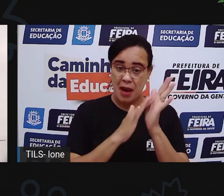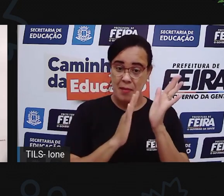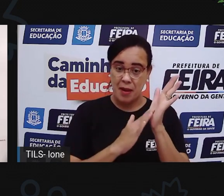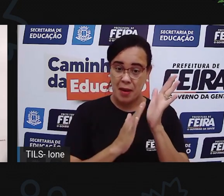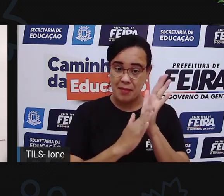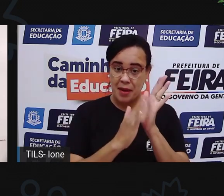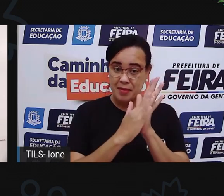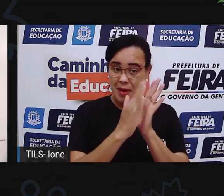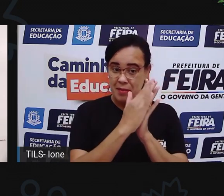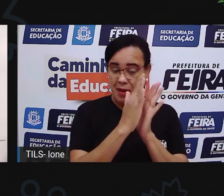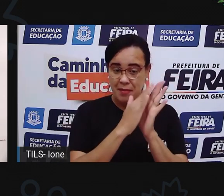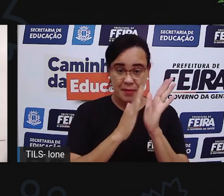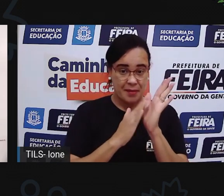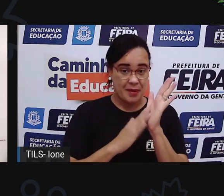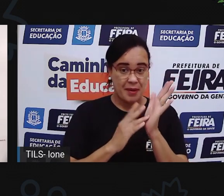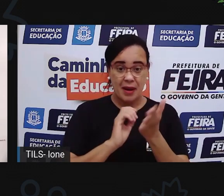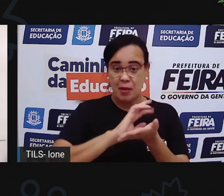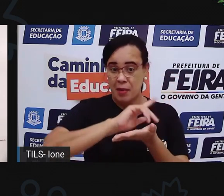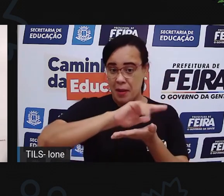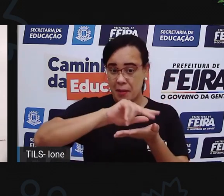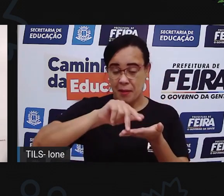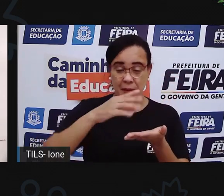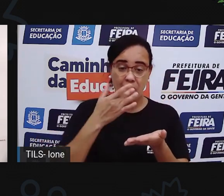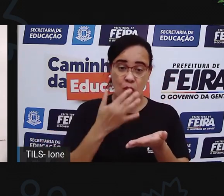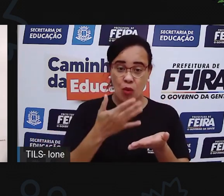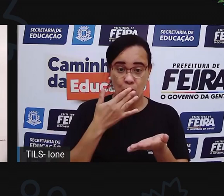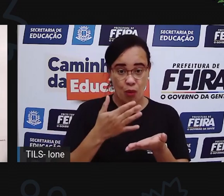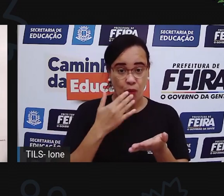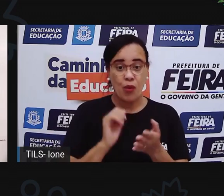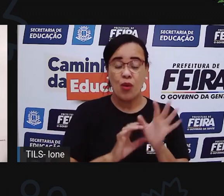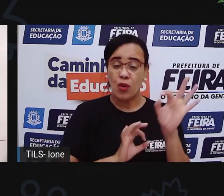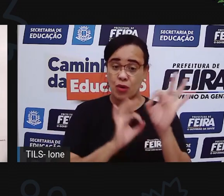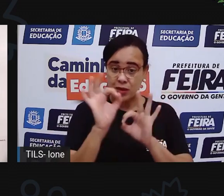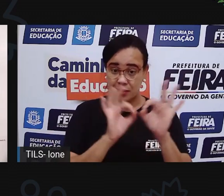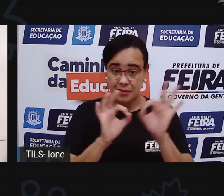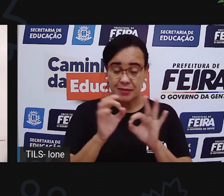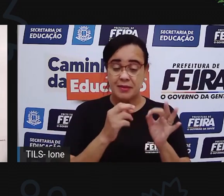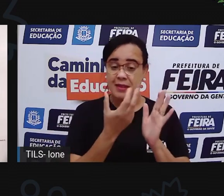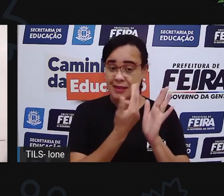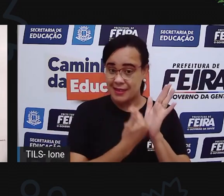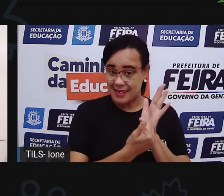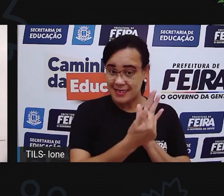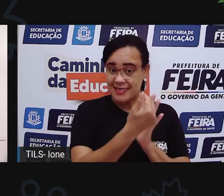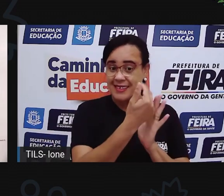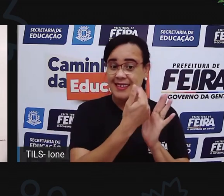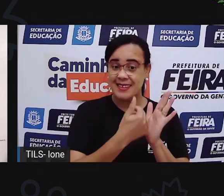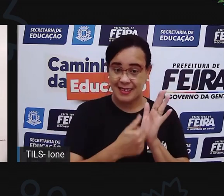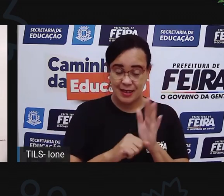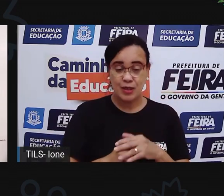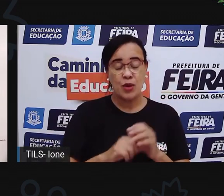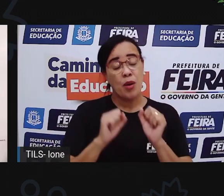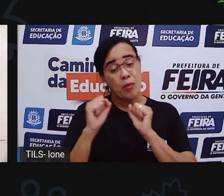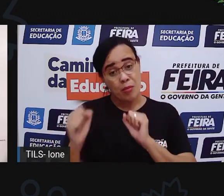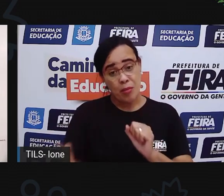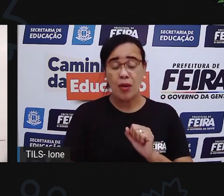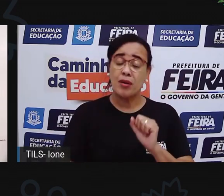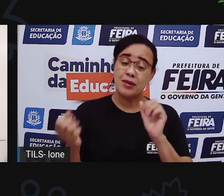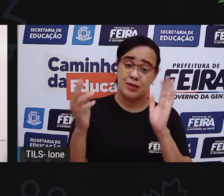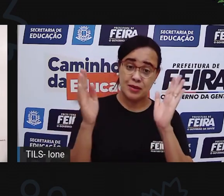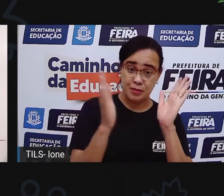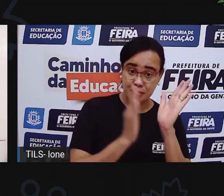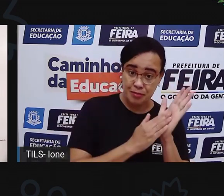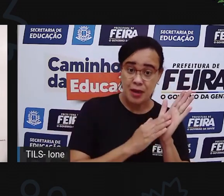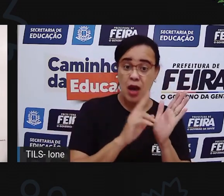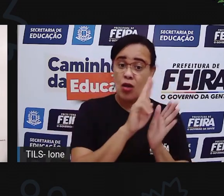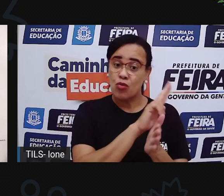Fica bem legal. E aí você faz a decoração que você preferir na sua garrafa, tá bom? Você pode colocar seu nome, pode colocar